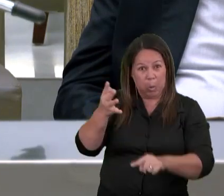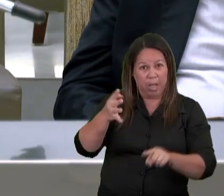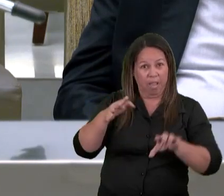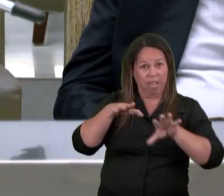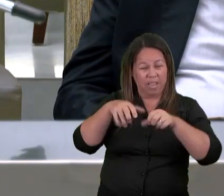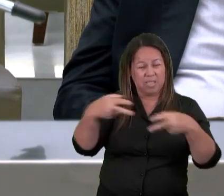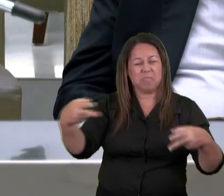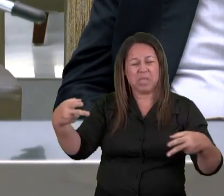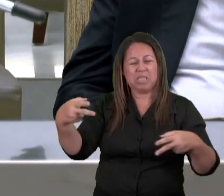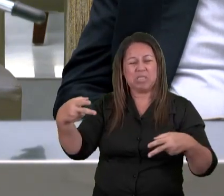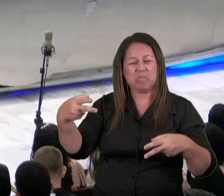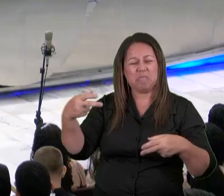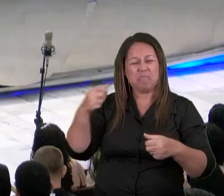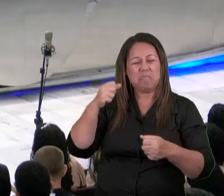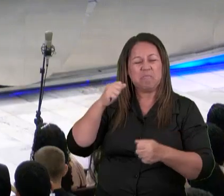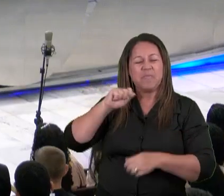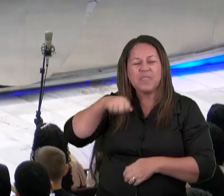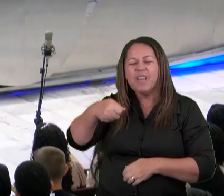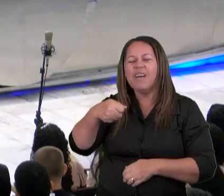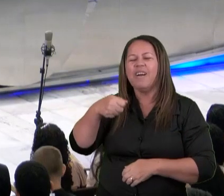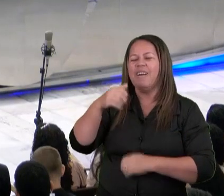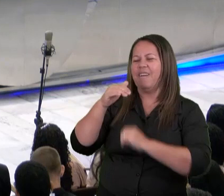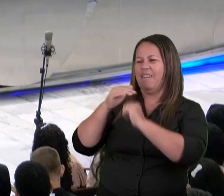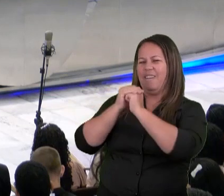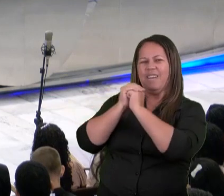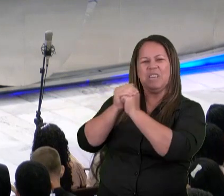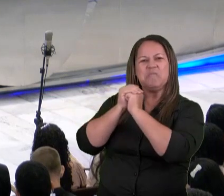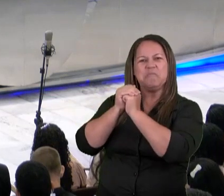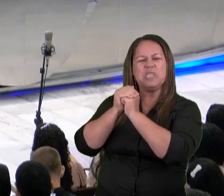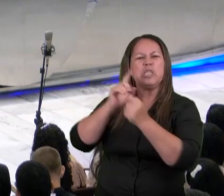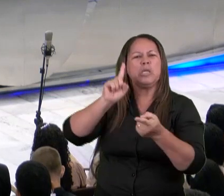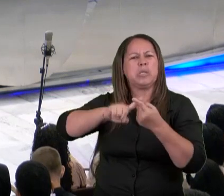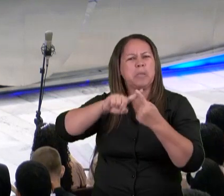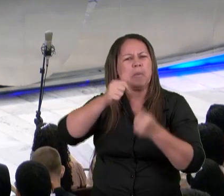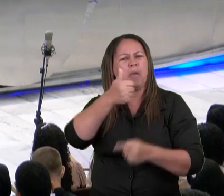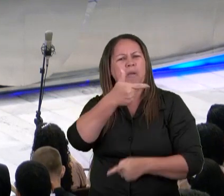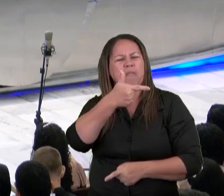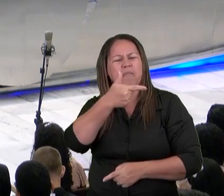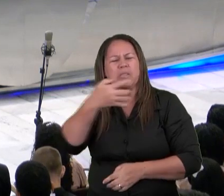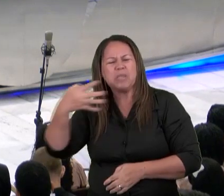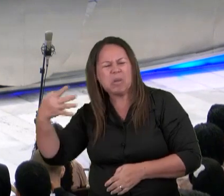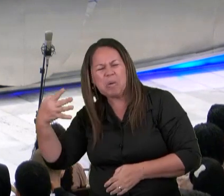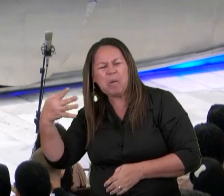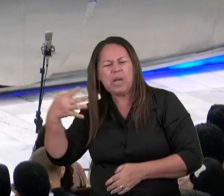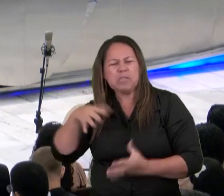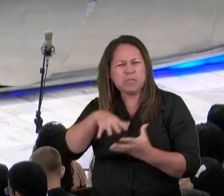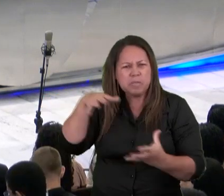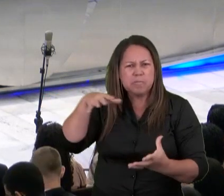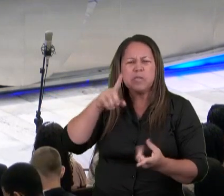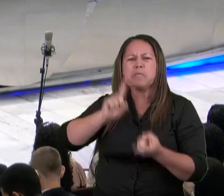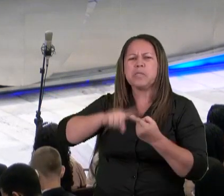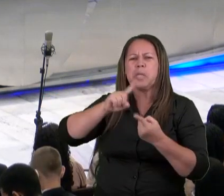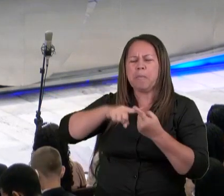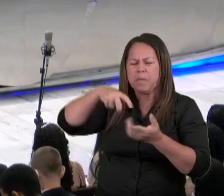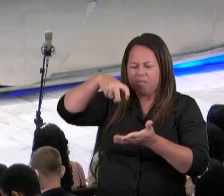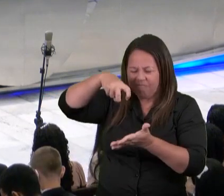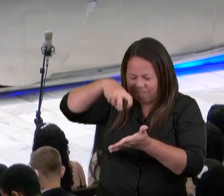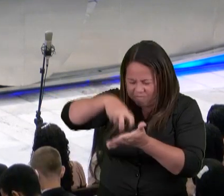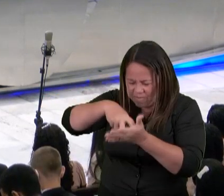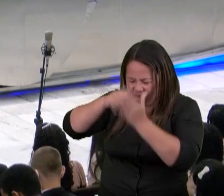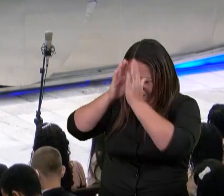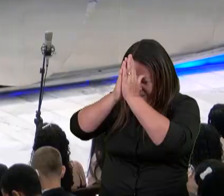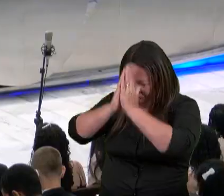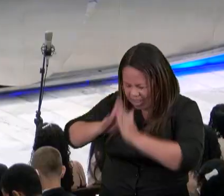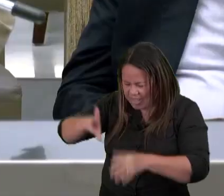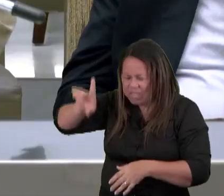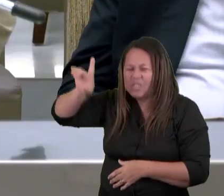amém E os vinte e quatro anciãos prostraram-se e adoraram ao